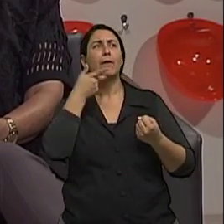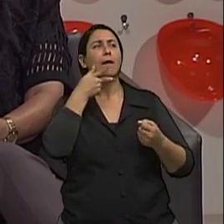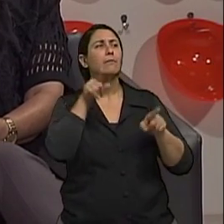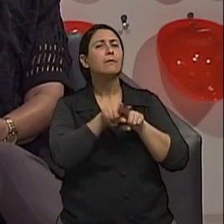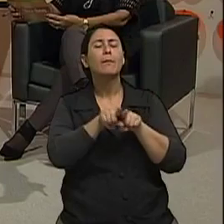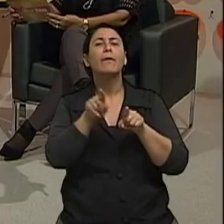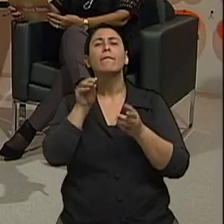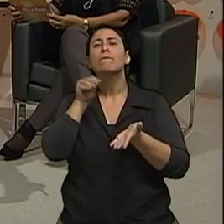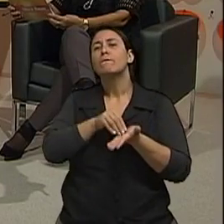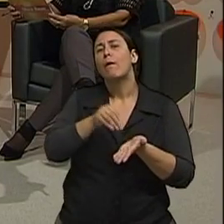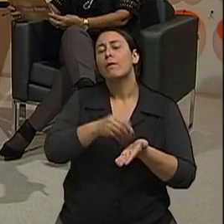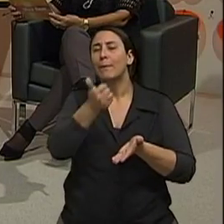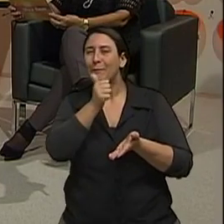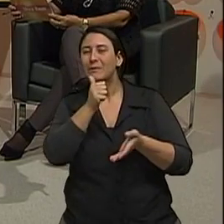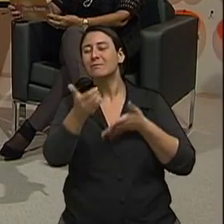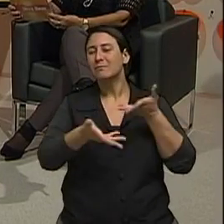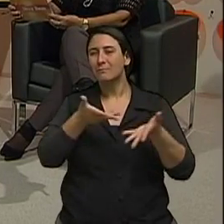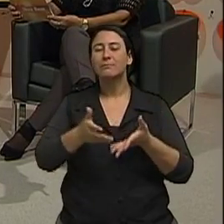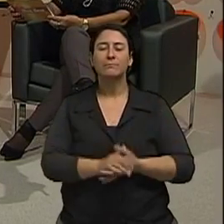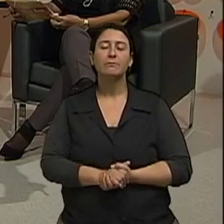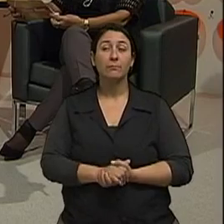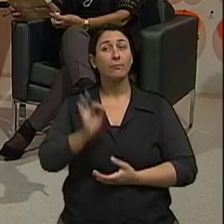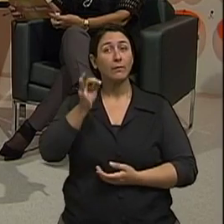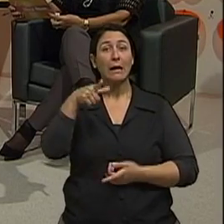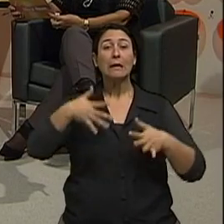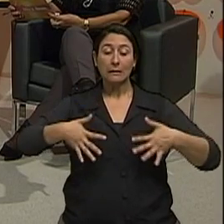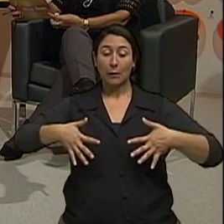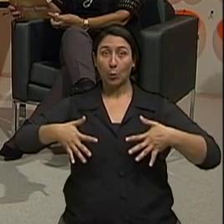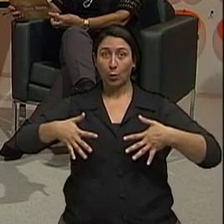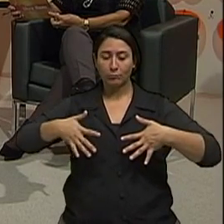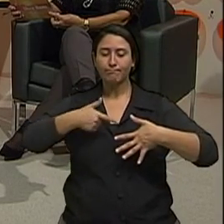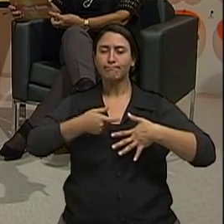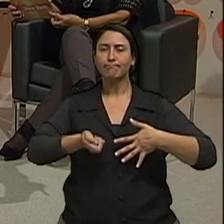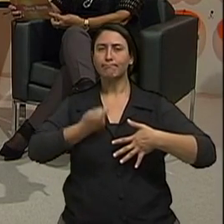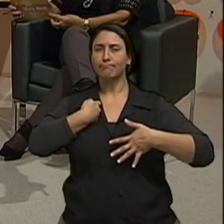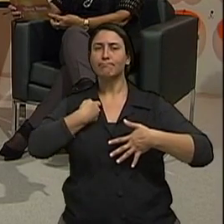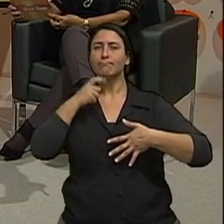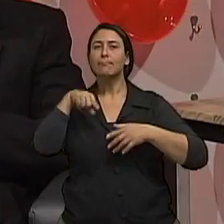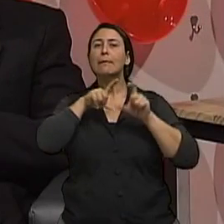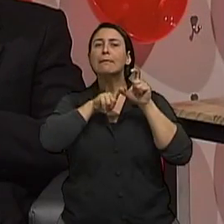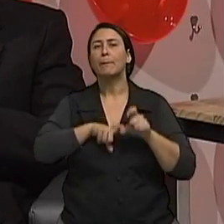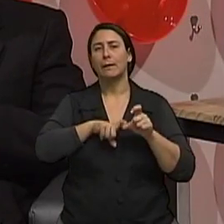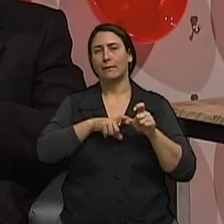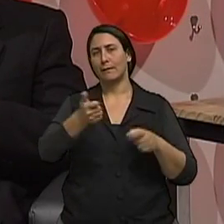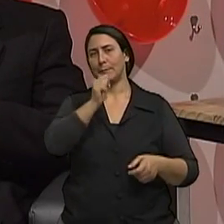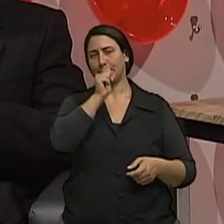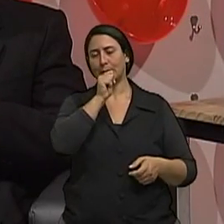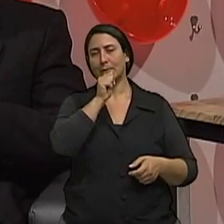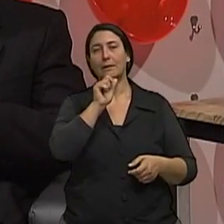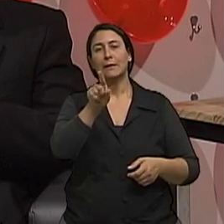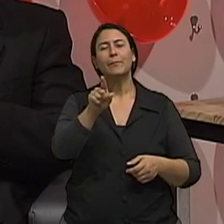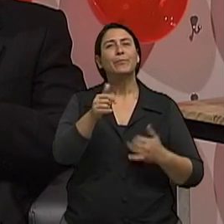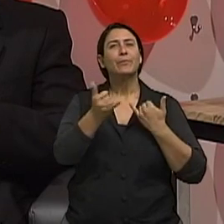dependência mesmo, né. É, o tremor caracteriza uma dependência muito grave, né. Então, aquele indivíduo que não